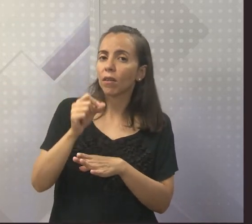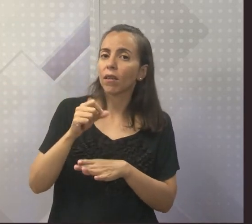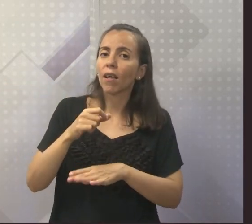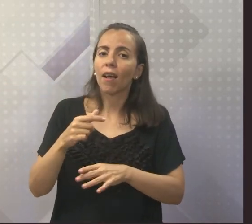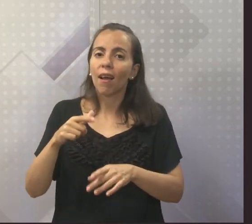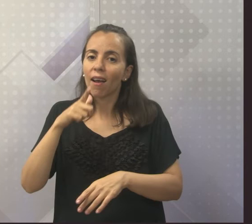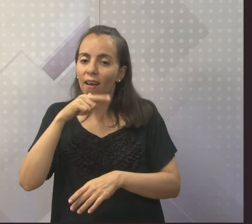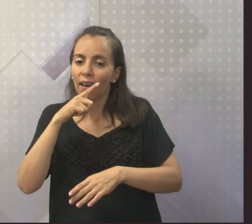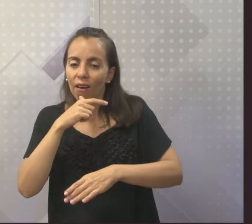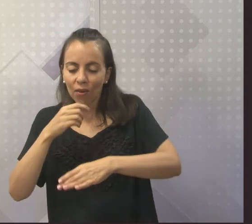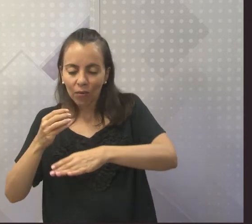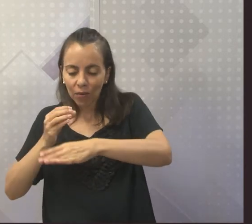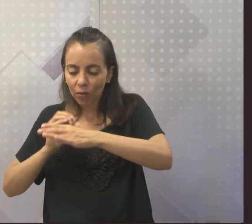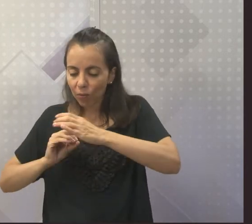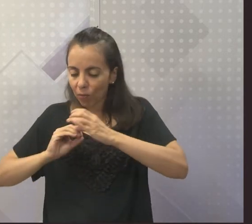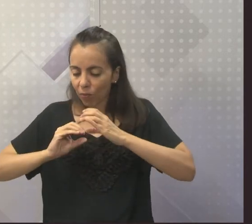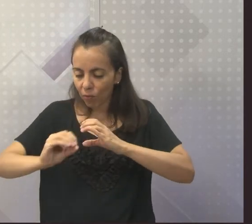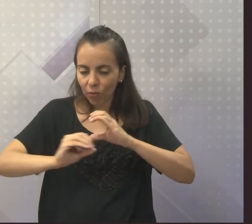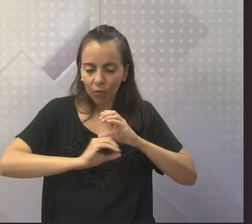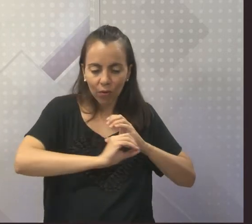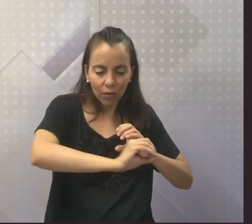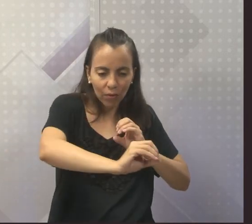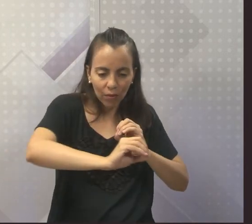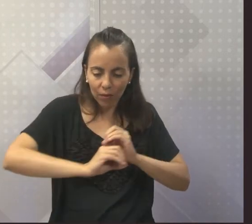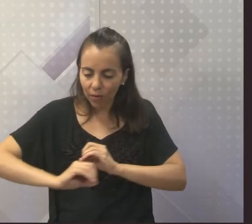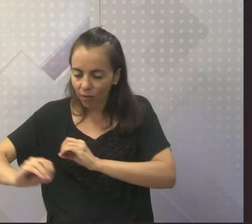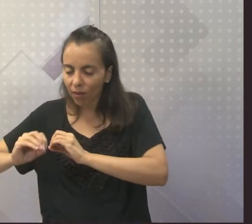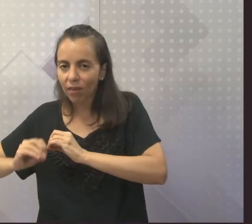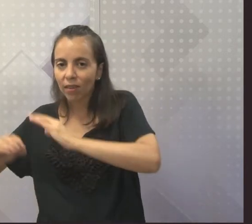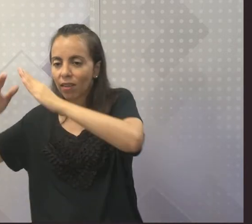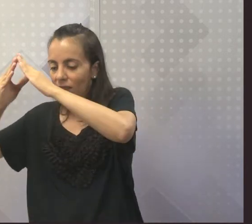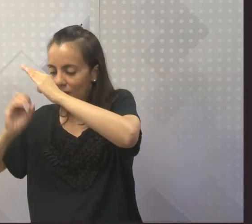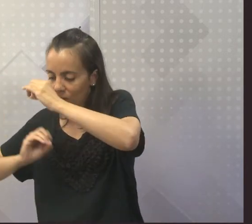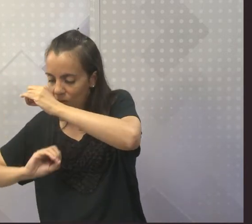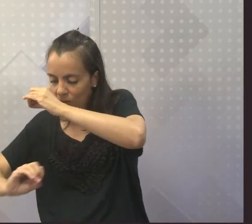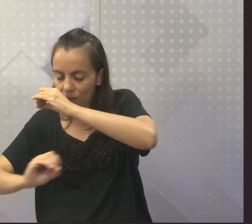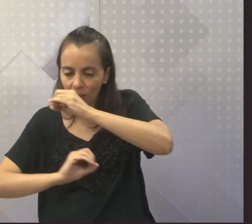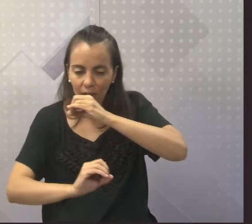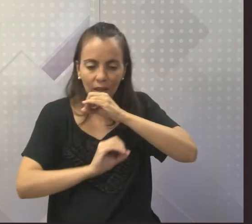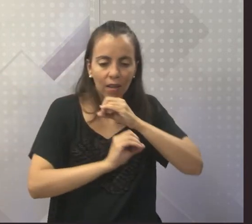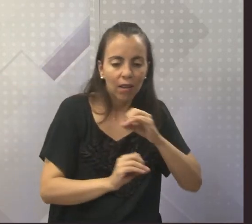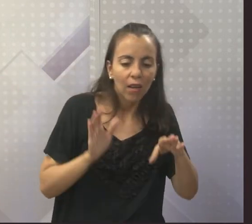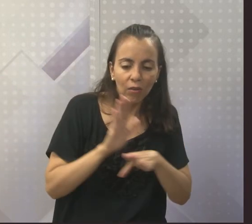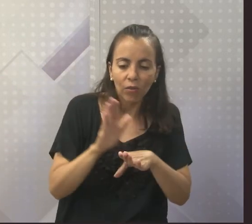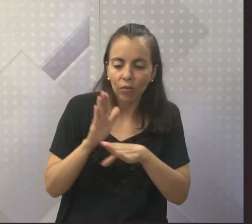estudo sobre novas formas de exploração dos mananciais.